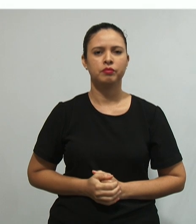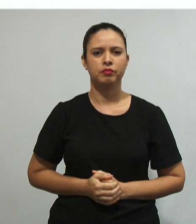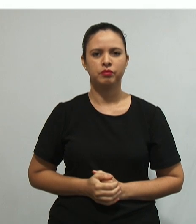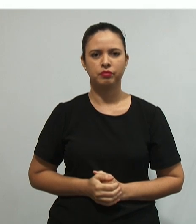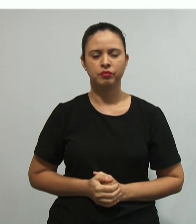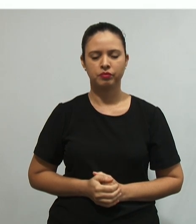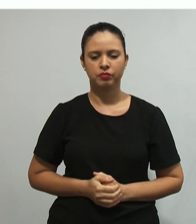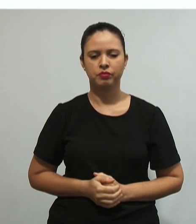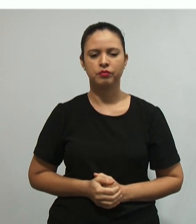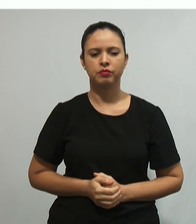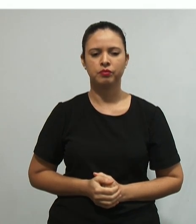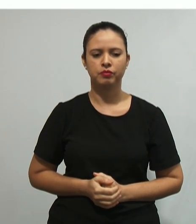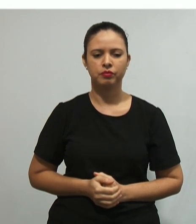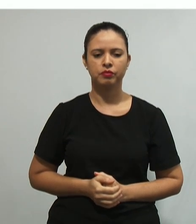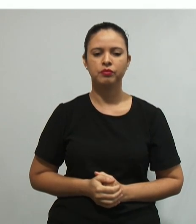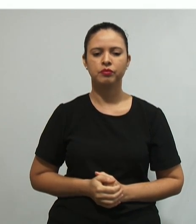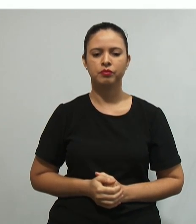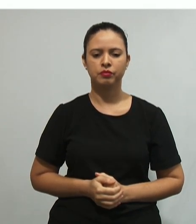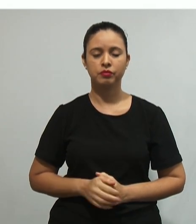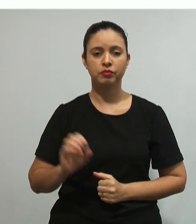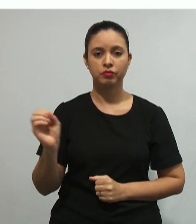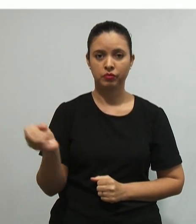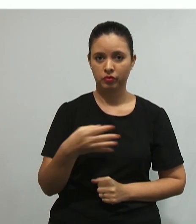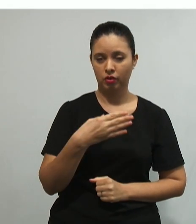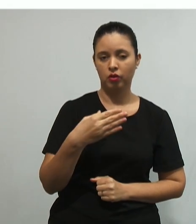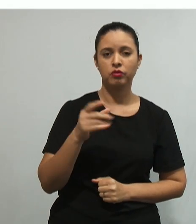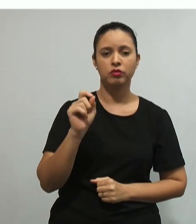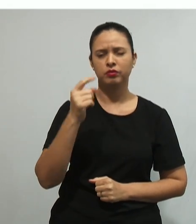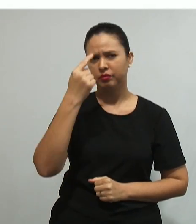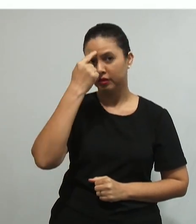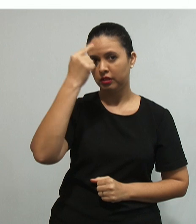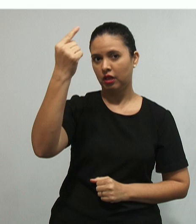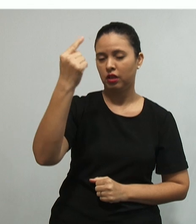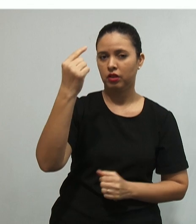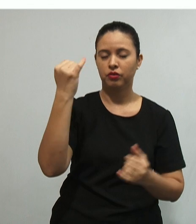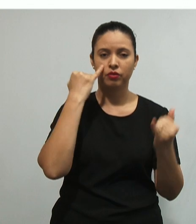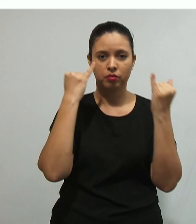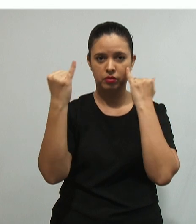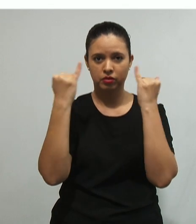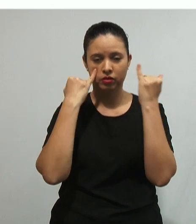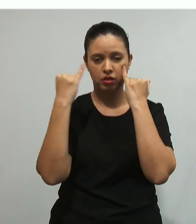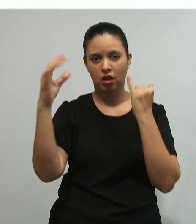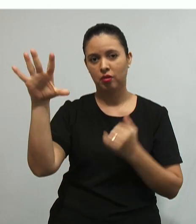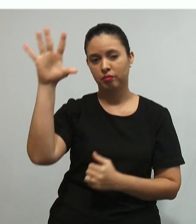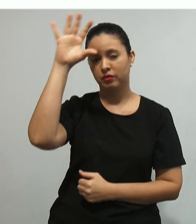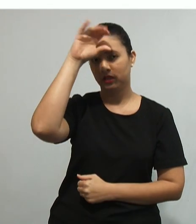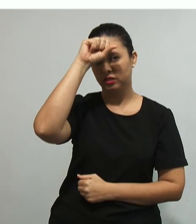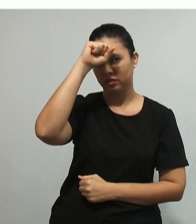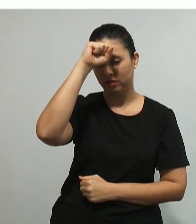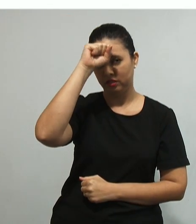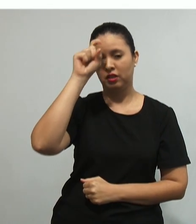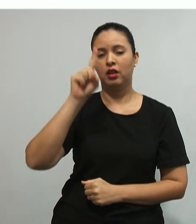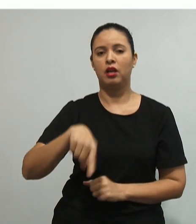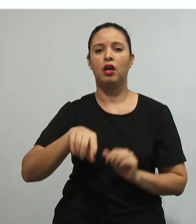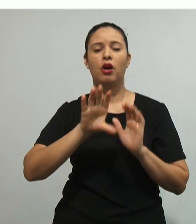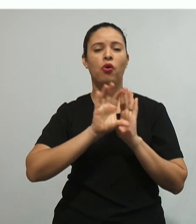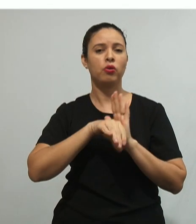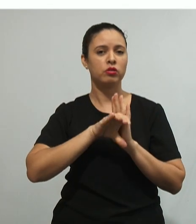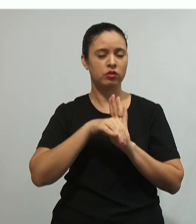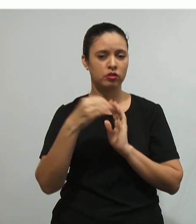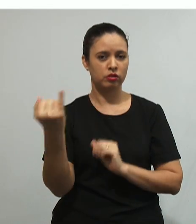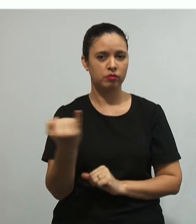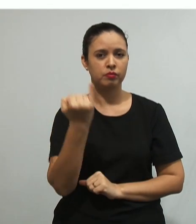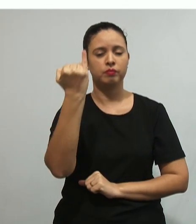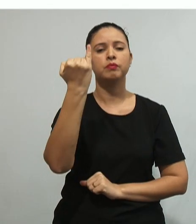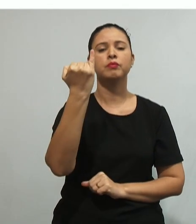Novas ideias e informações podem ser aprendidas e retidas na medida em que conceitos relevantes